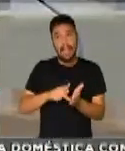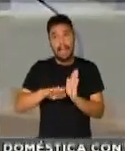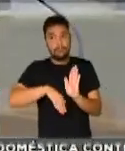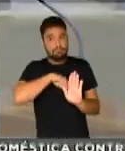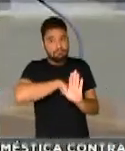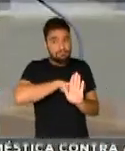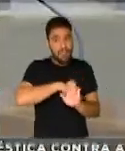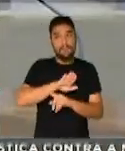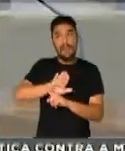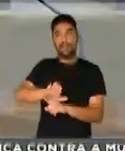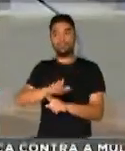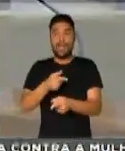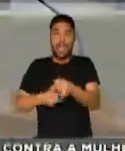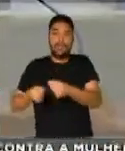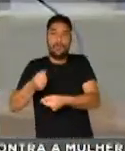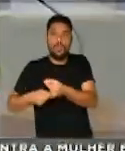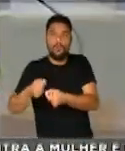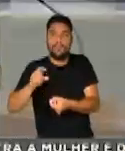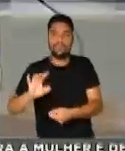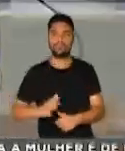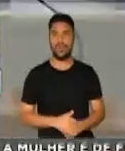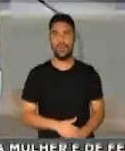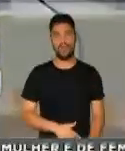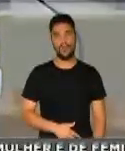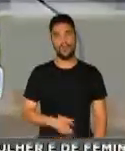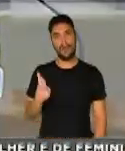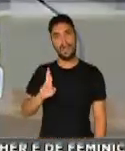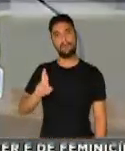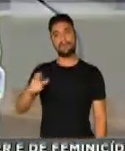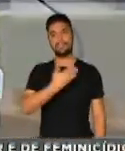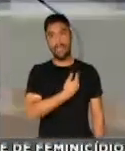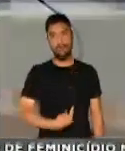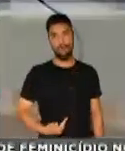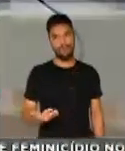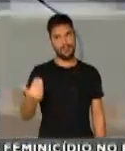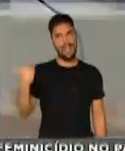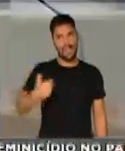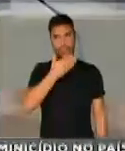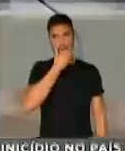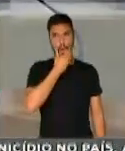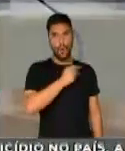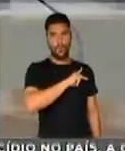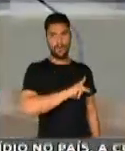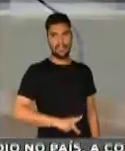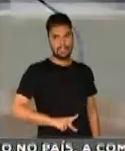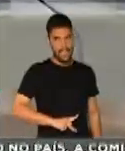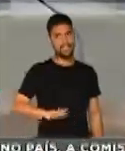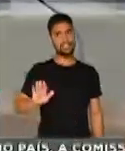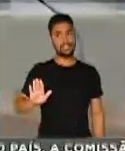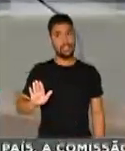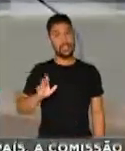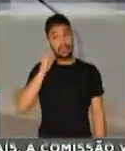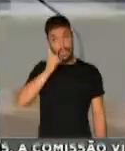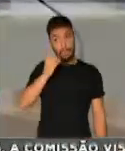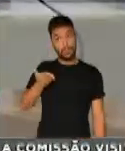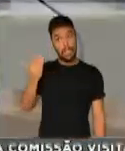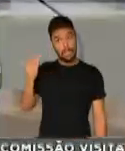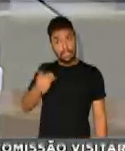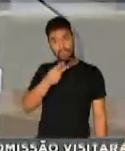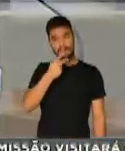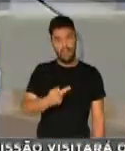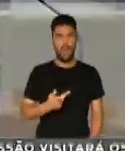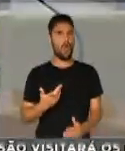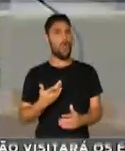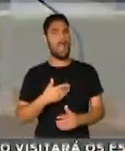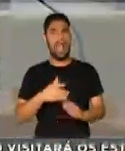capital financeiro, para representar um governo que até ontem o seu presidente, quando era deputado, dizia que era